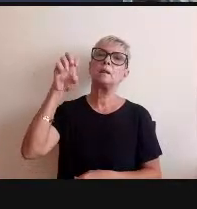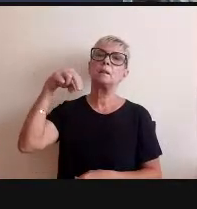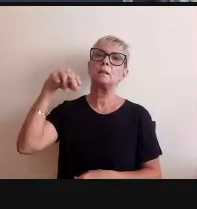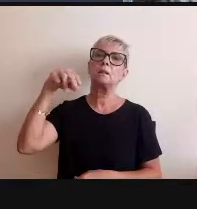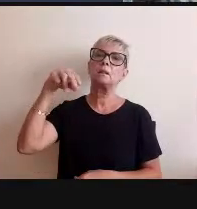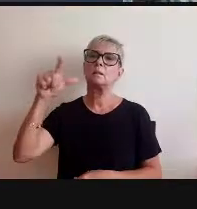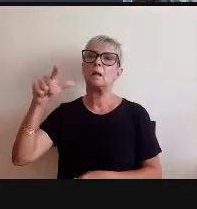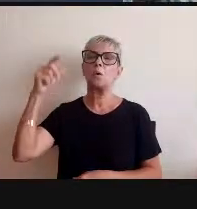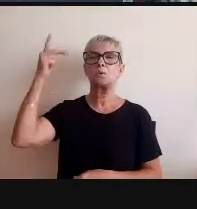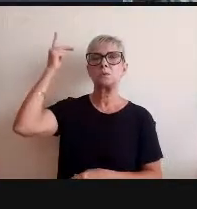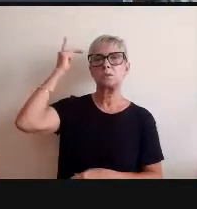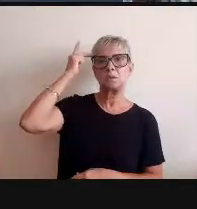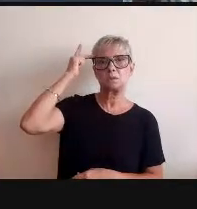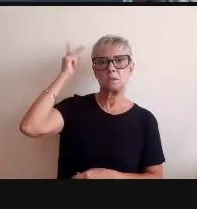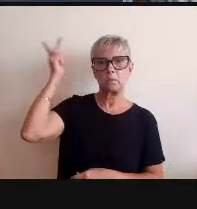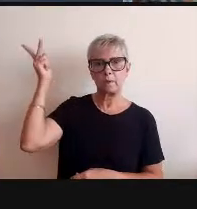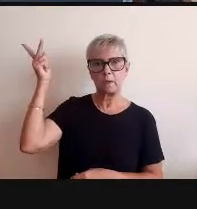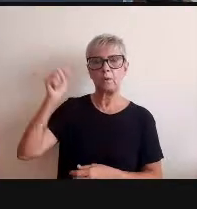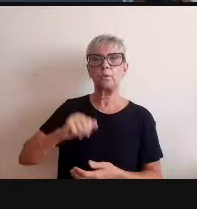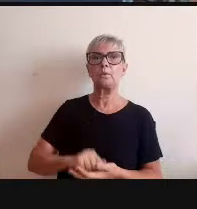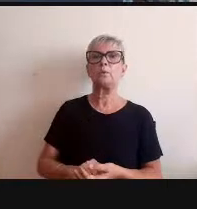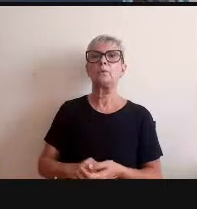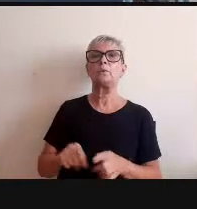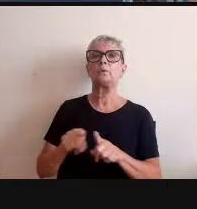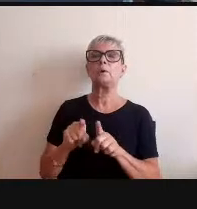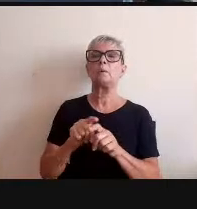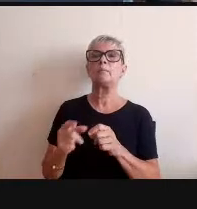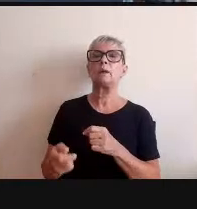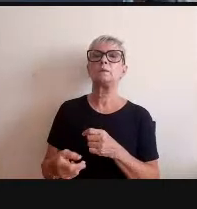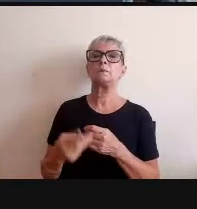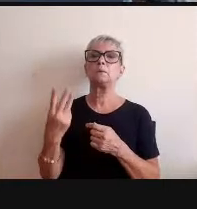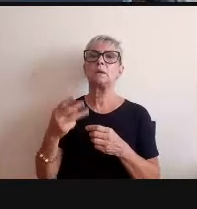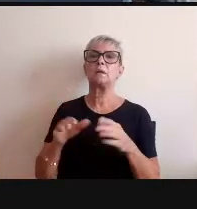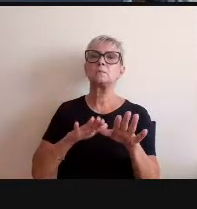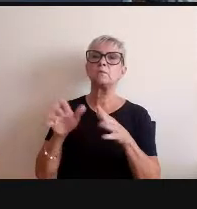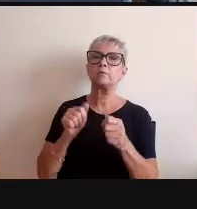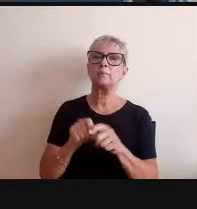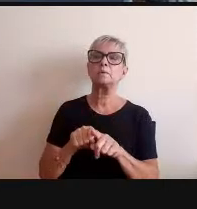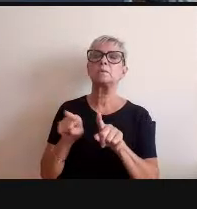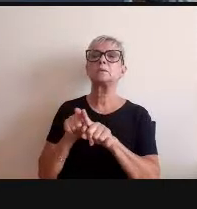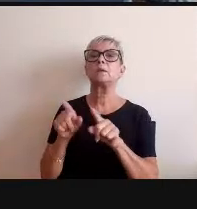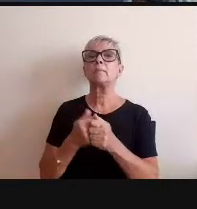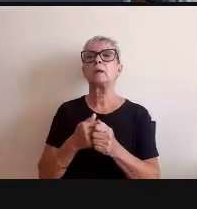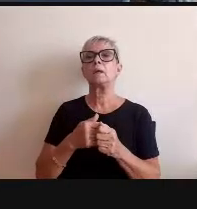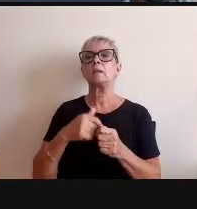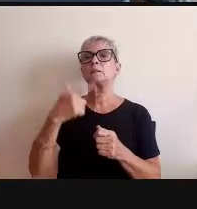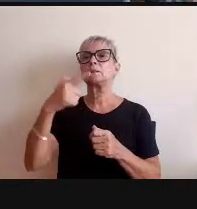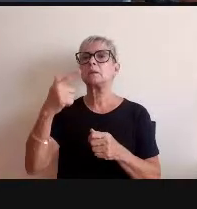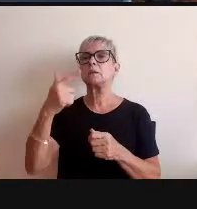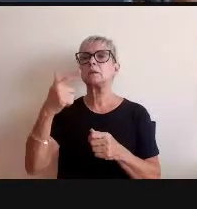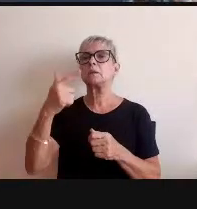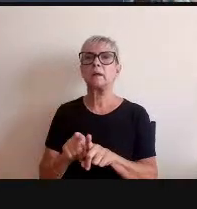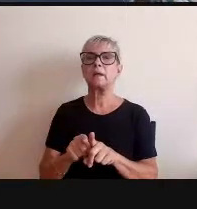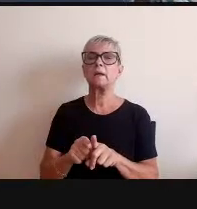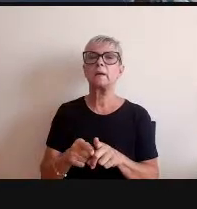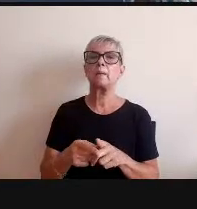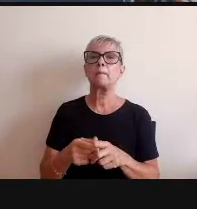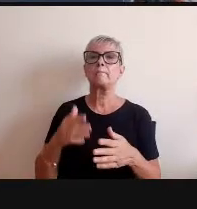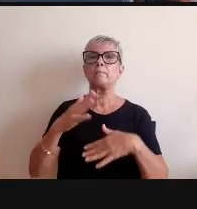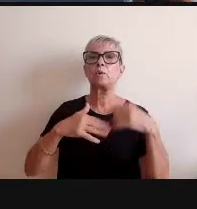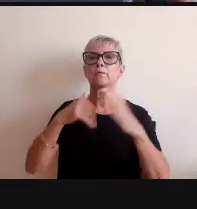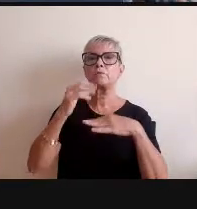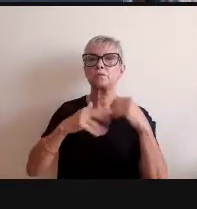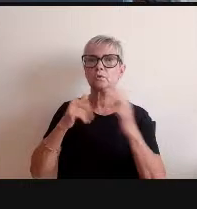e basta pensar que na documenta de caça e na Bienal não há fotógrafos e